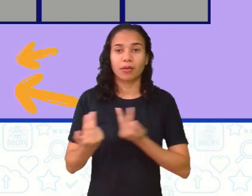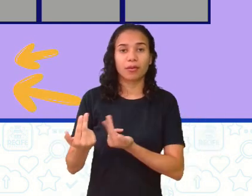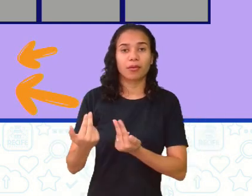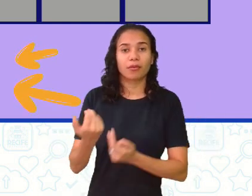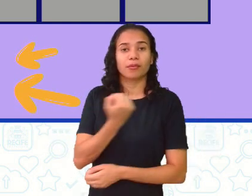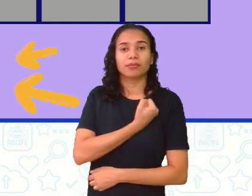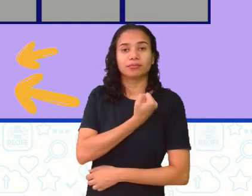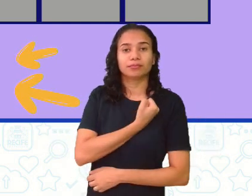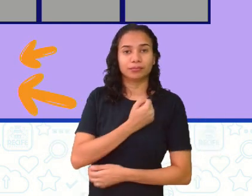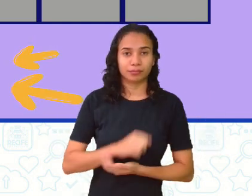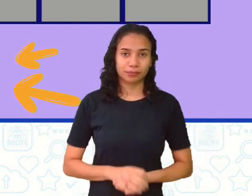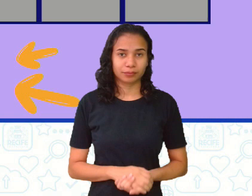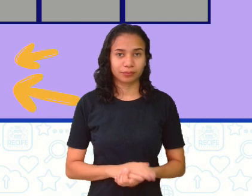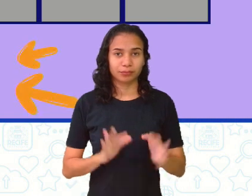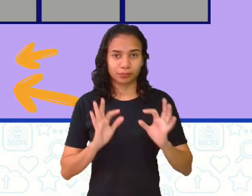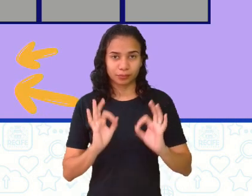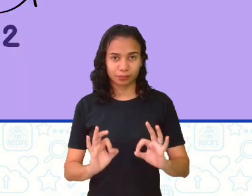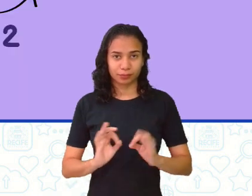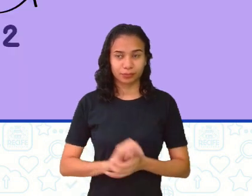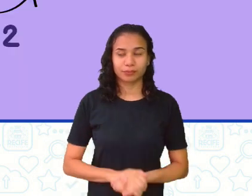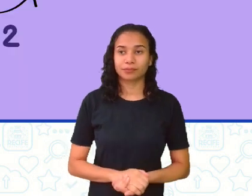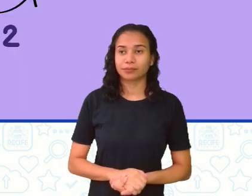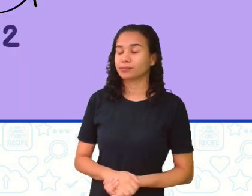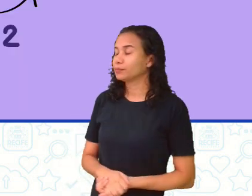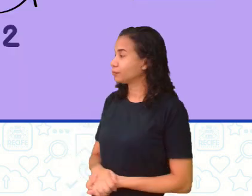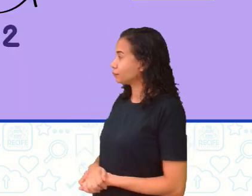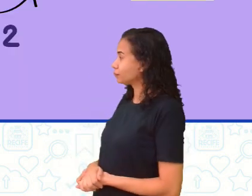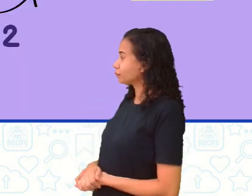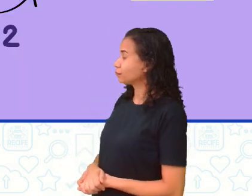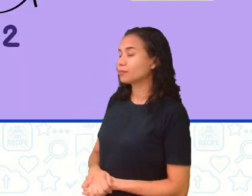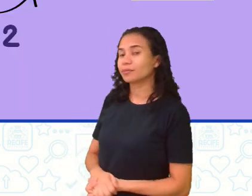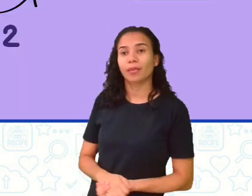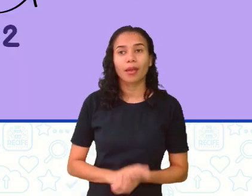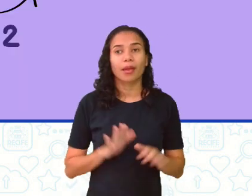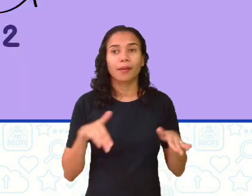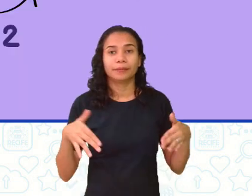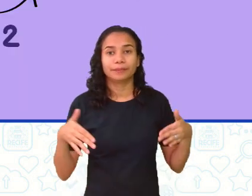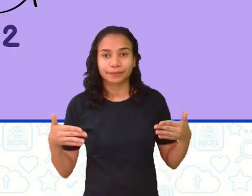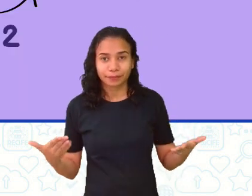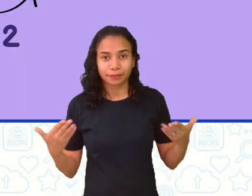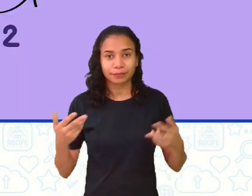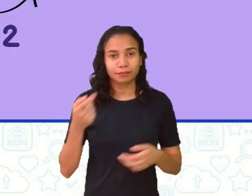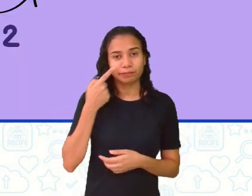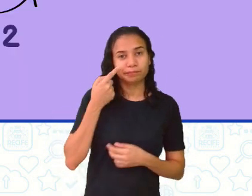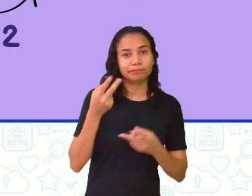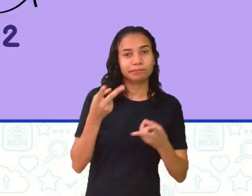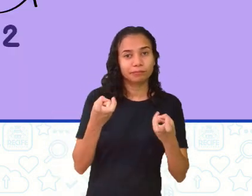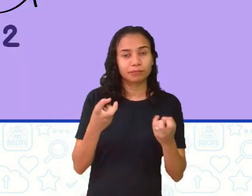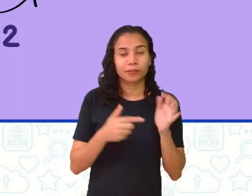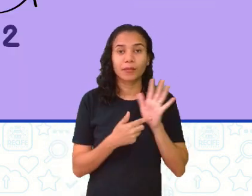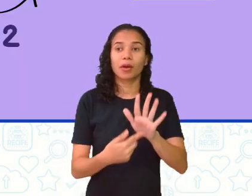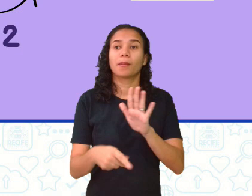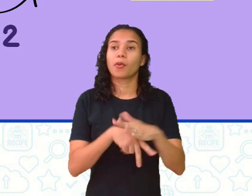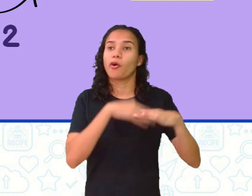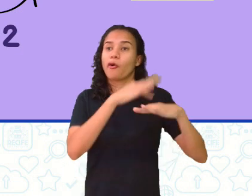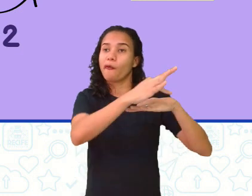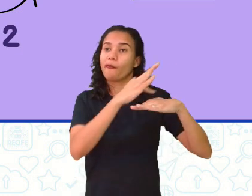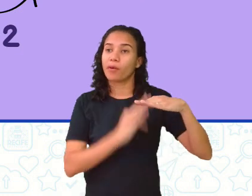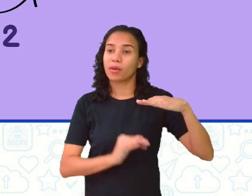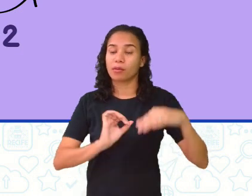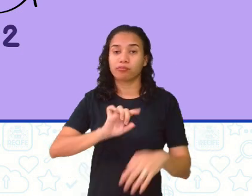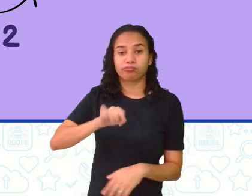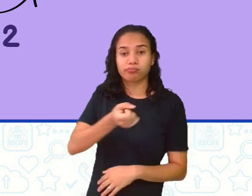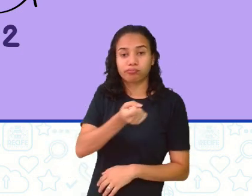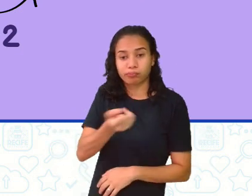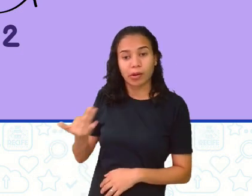número, certo? Um meio. Bom, visto isso, eu trago frações decimais e